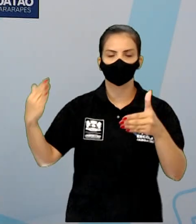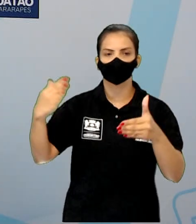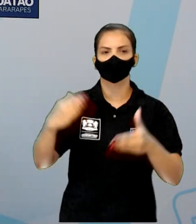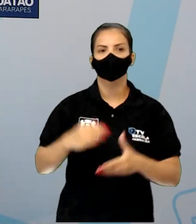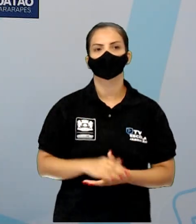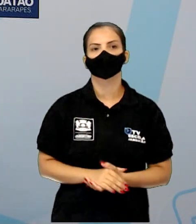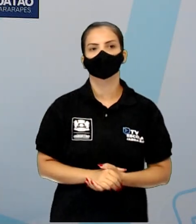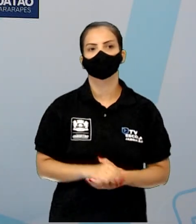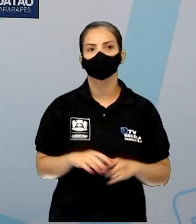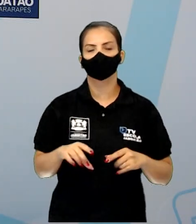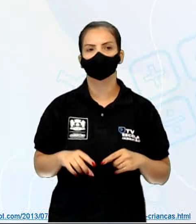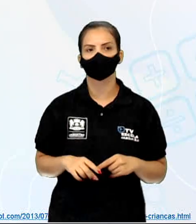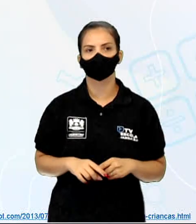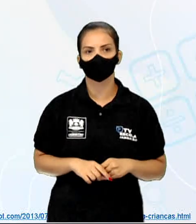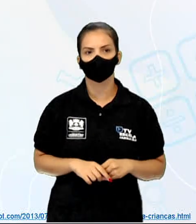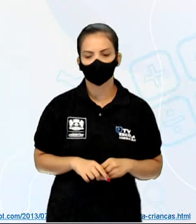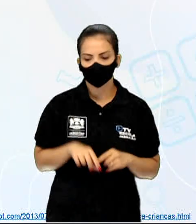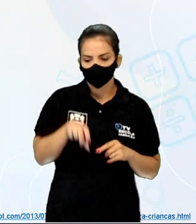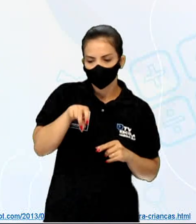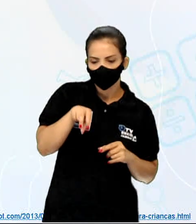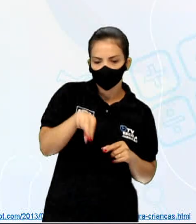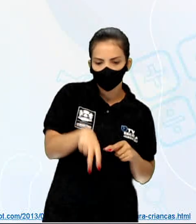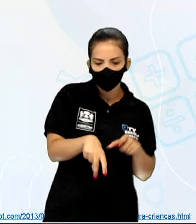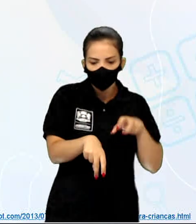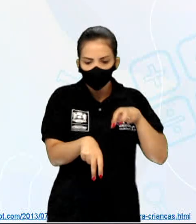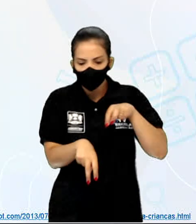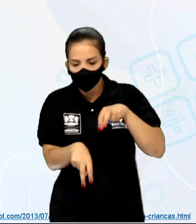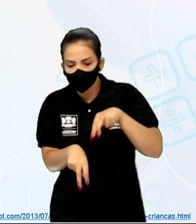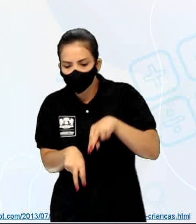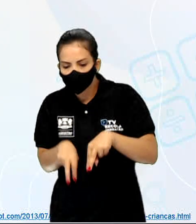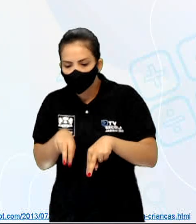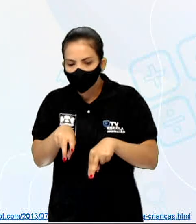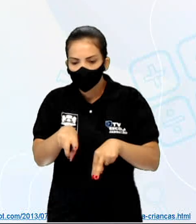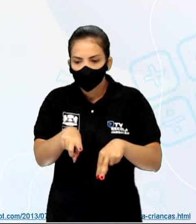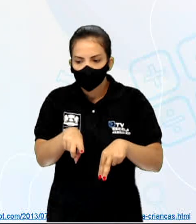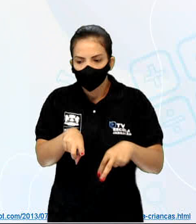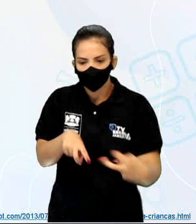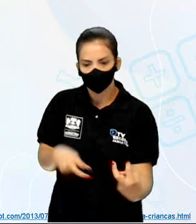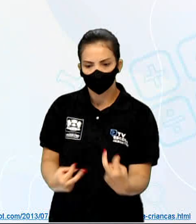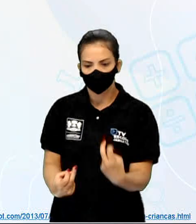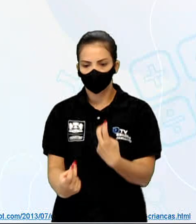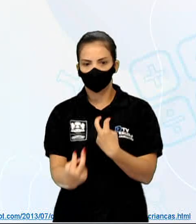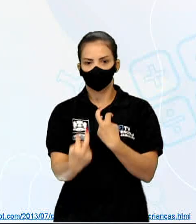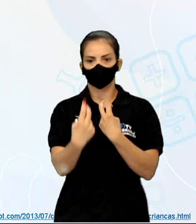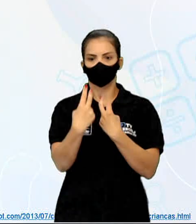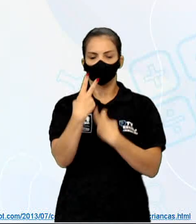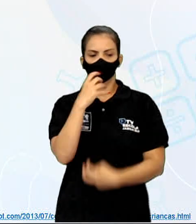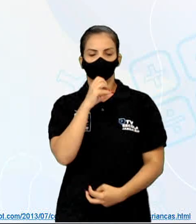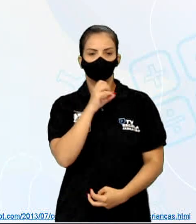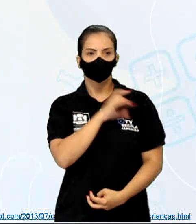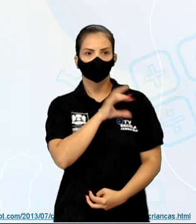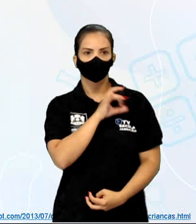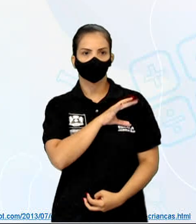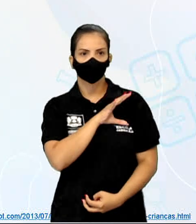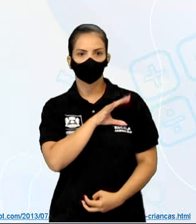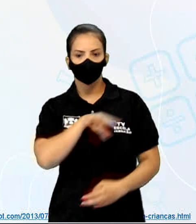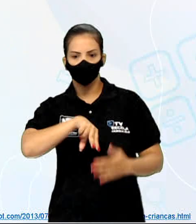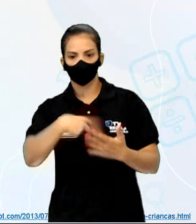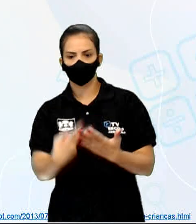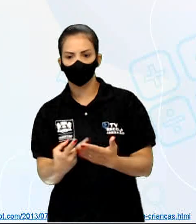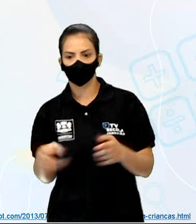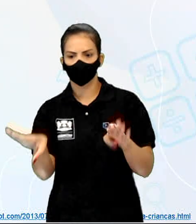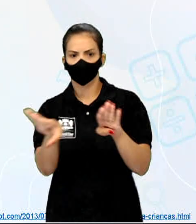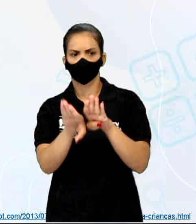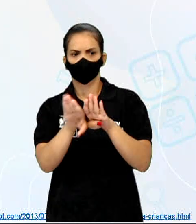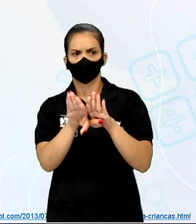desço um degrau de uma escada, mas volto a subir, pois tenho medo de cair. A porta bateu. Que